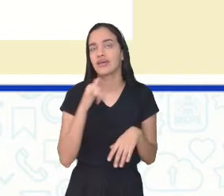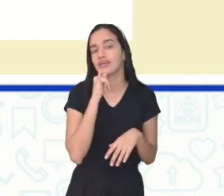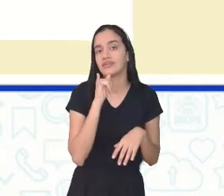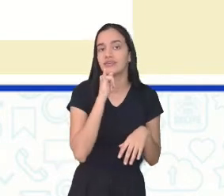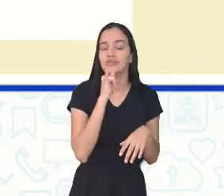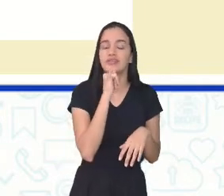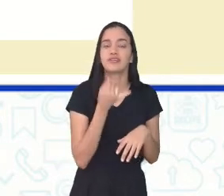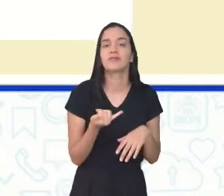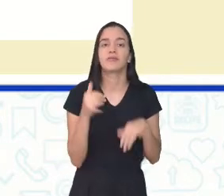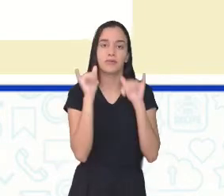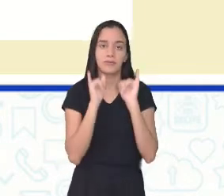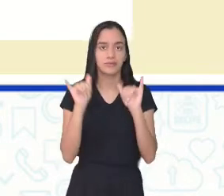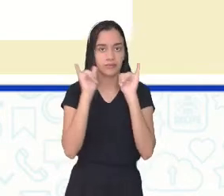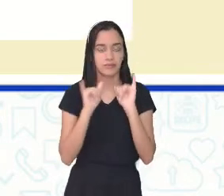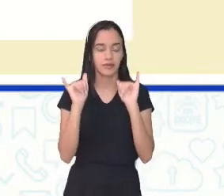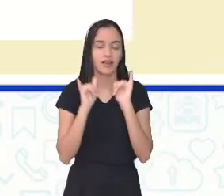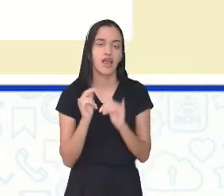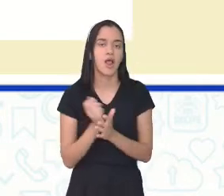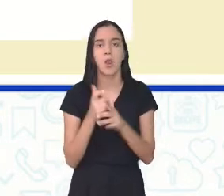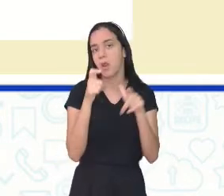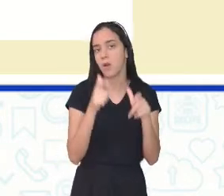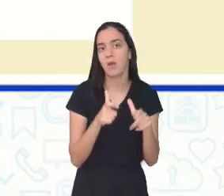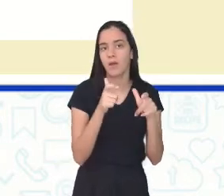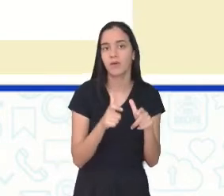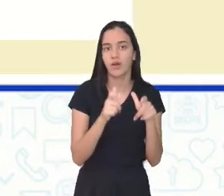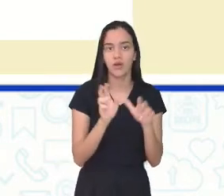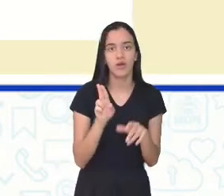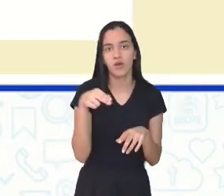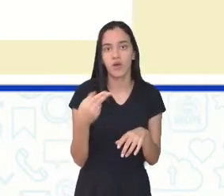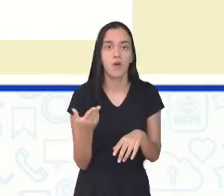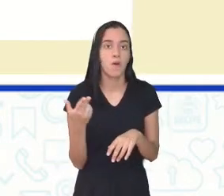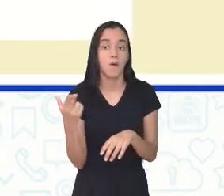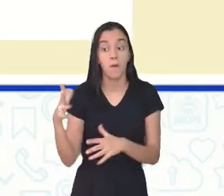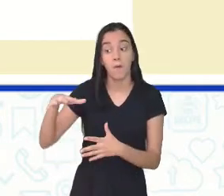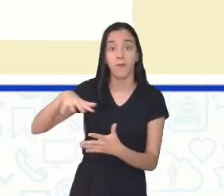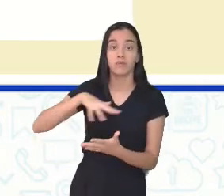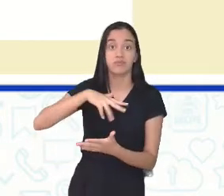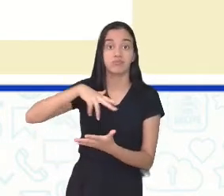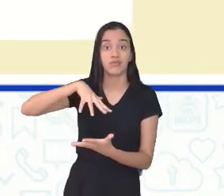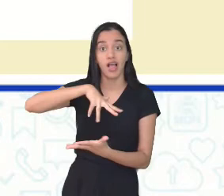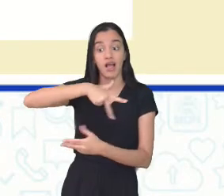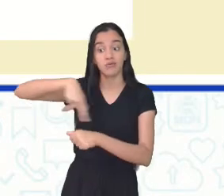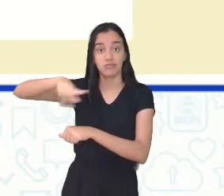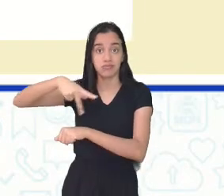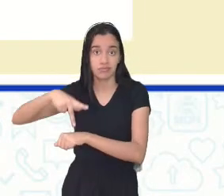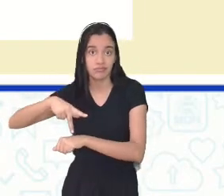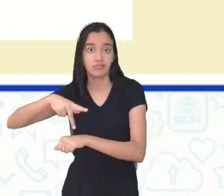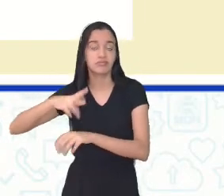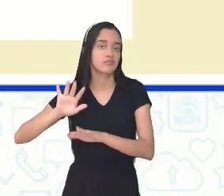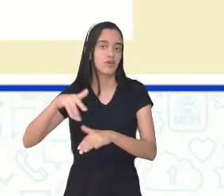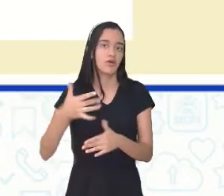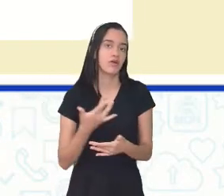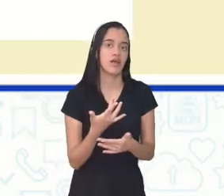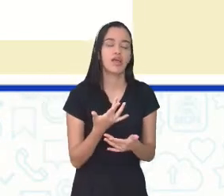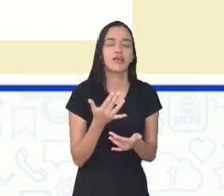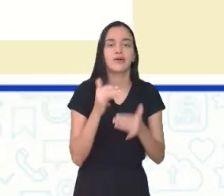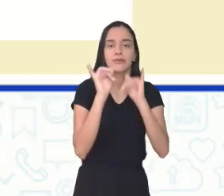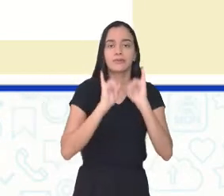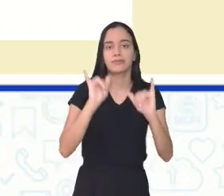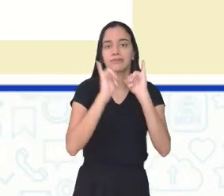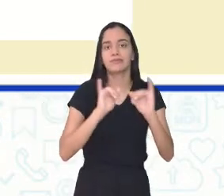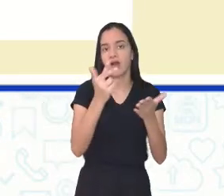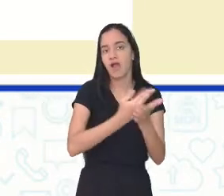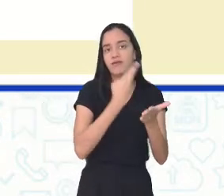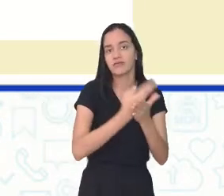publicação de caráter local ou de âmbito nacional. Seja uma revista divulgadora ou